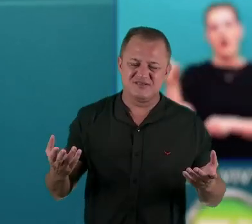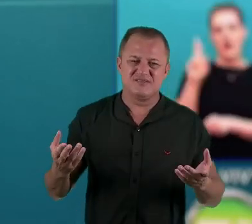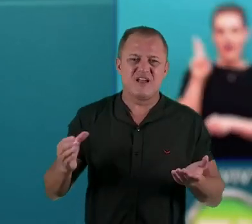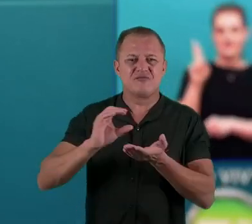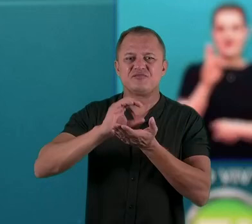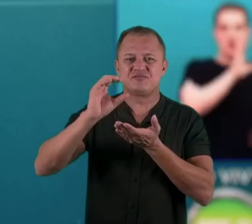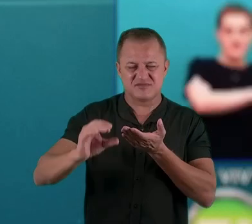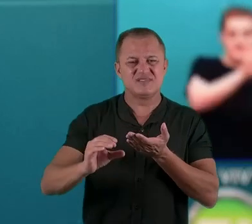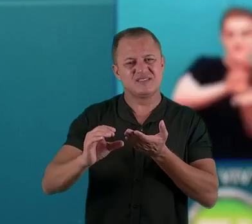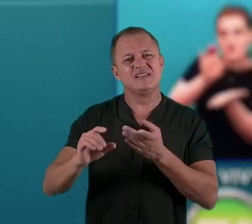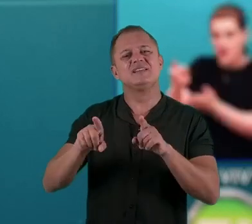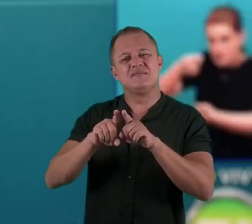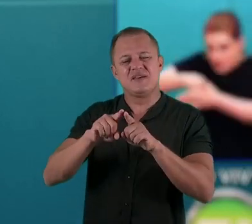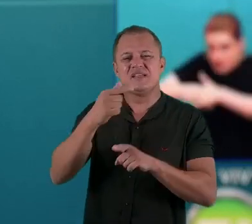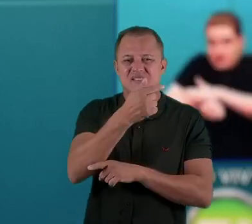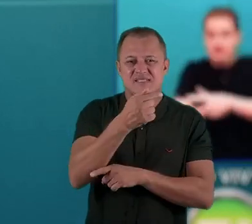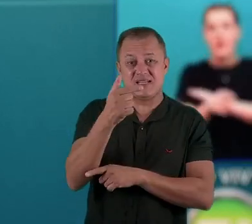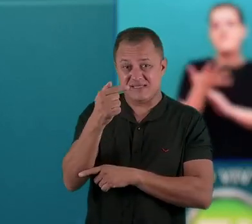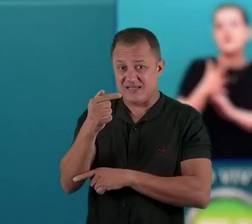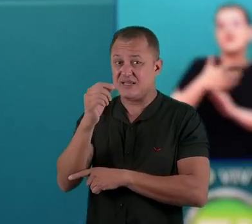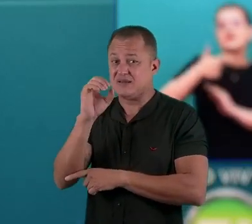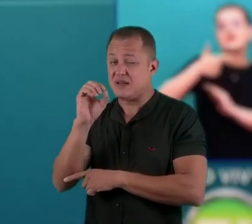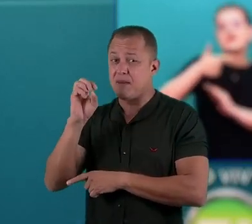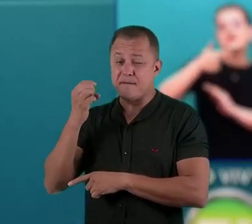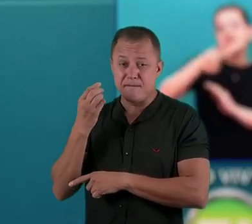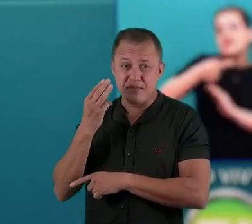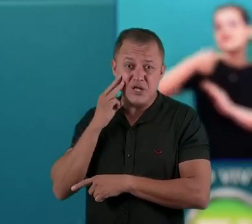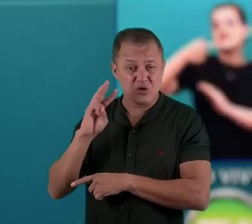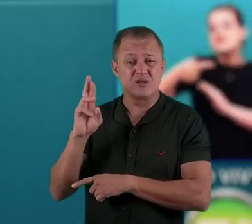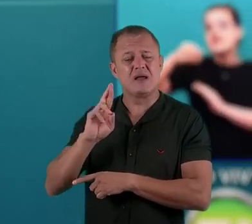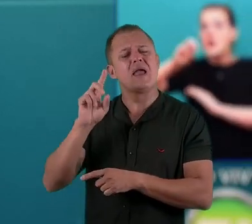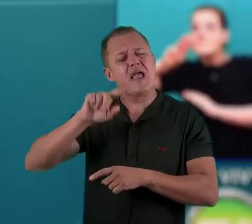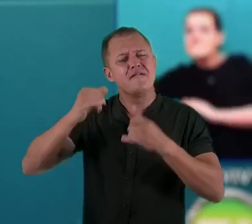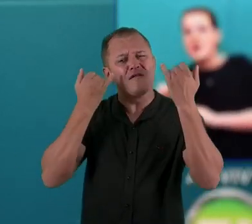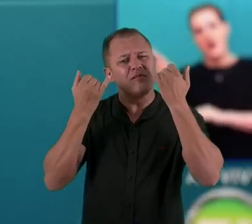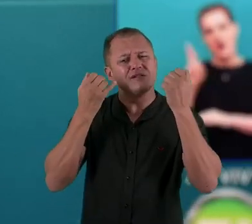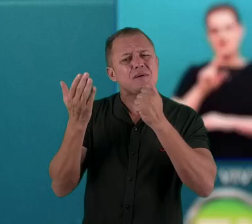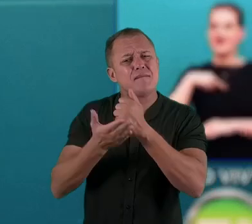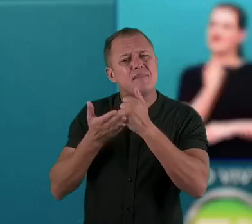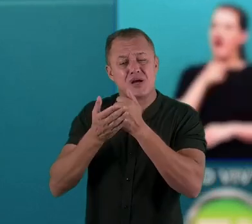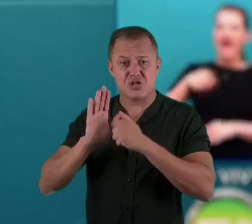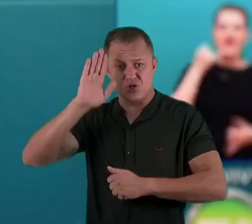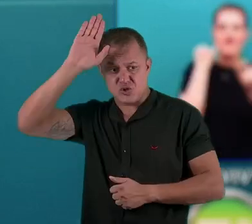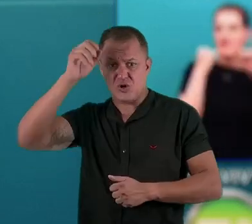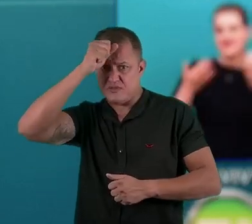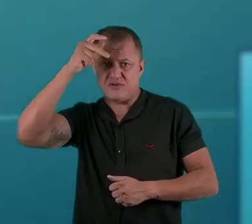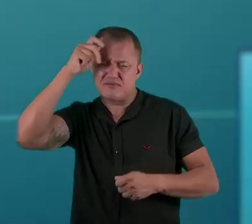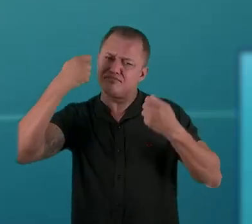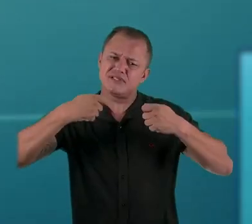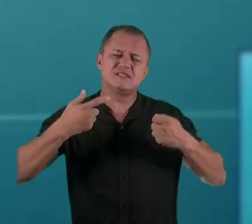investimentos da ordem de setecentos e setenta milhões de reais. São informações básicas que nós, como candidatos,